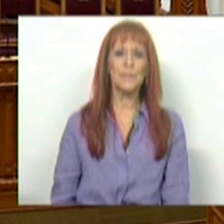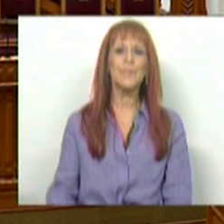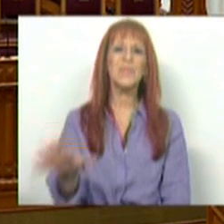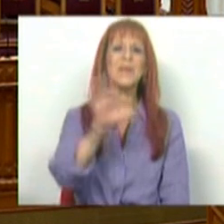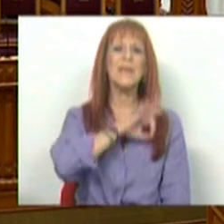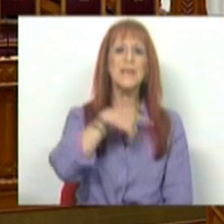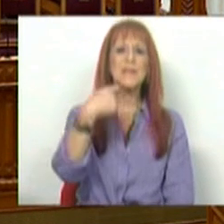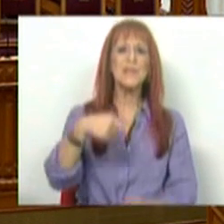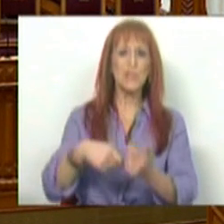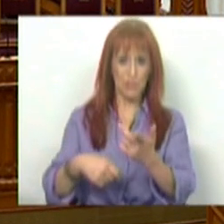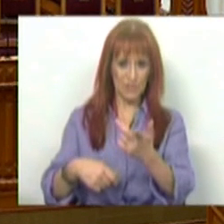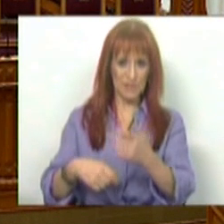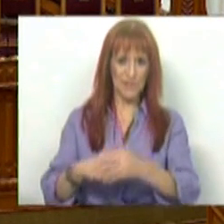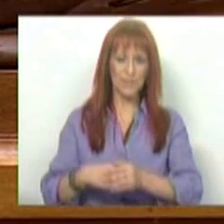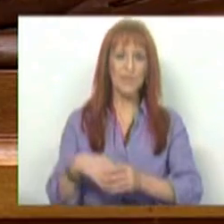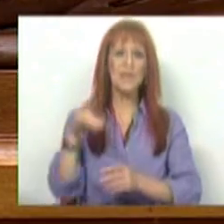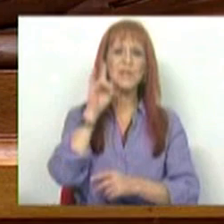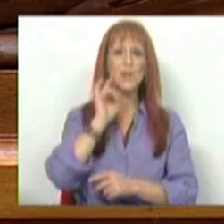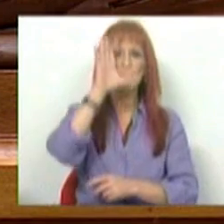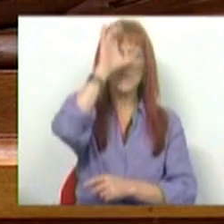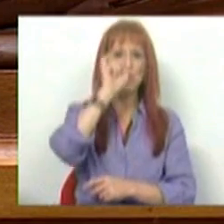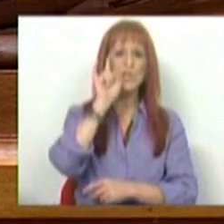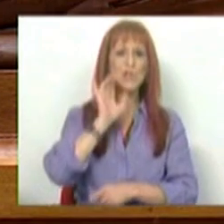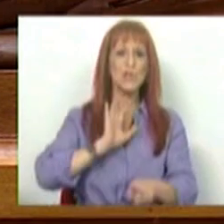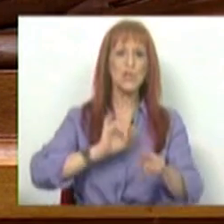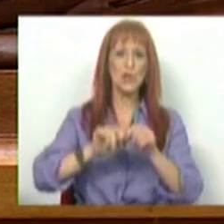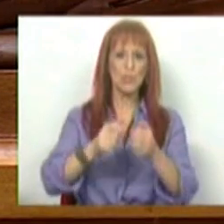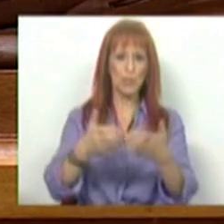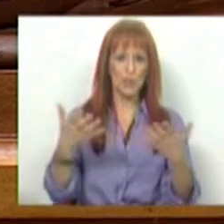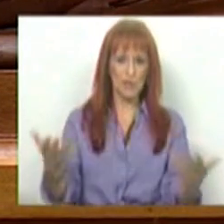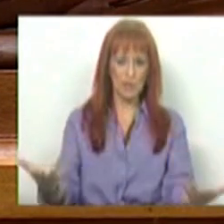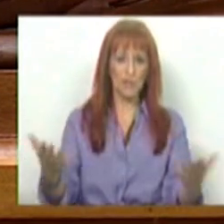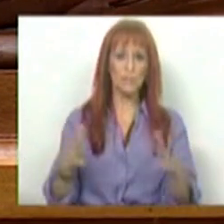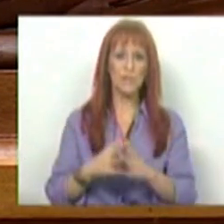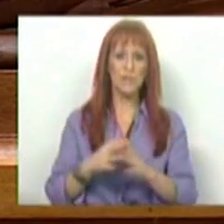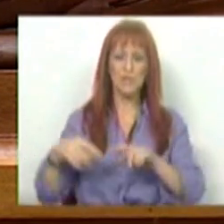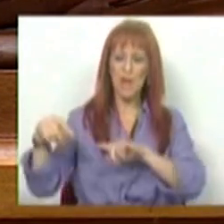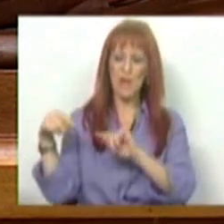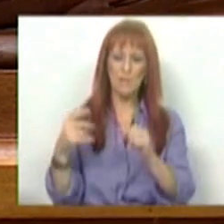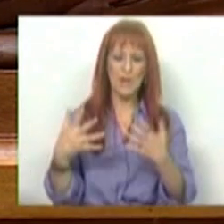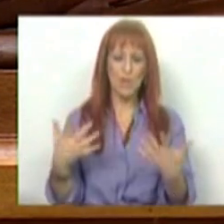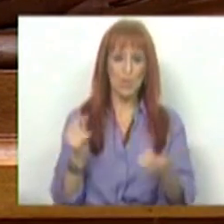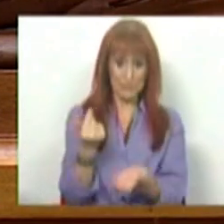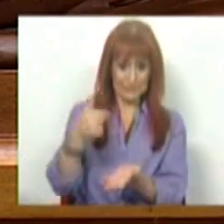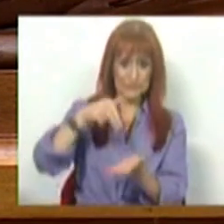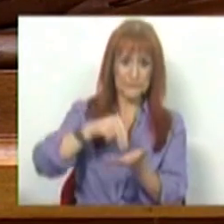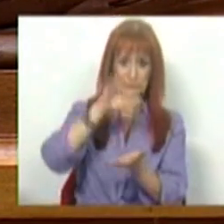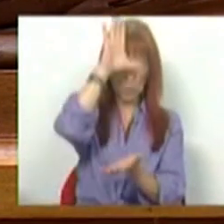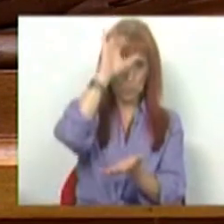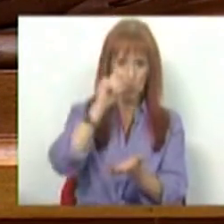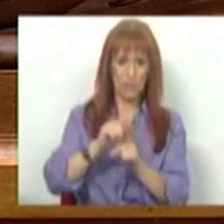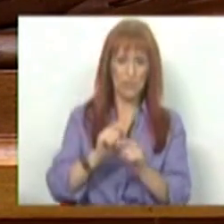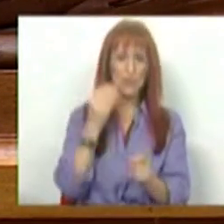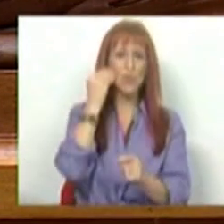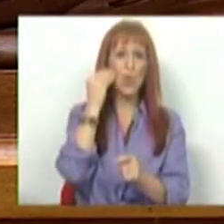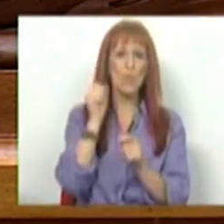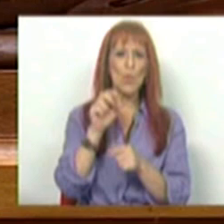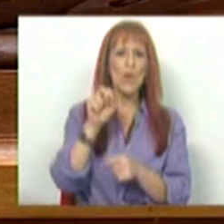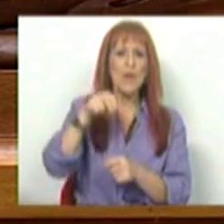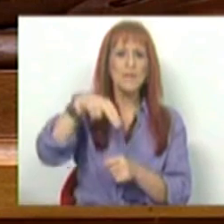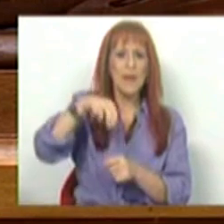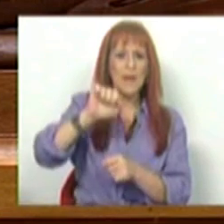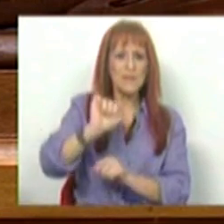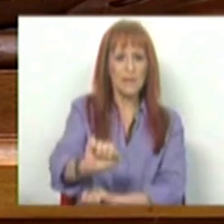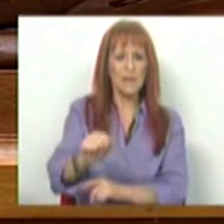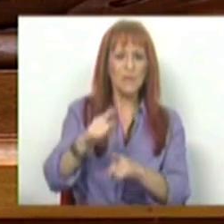Sra. Presidente, Sra. Ministra, Sras. e Srs. Deputados, debatemos hoje com a presença do Governo no Estado do Serviço Nacional de